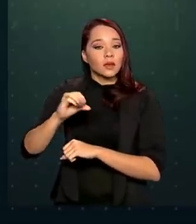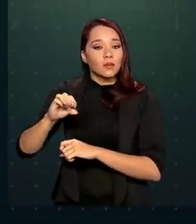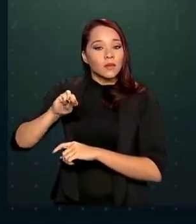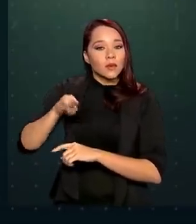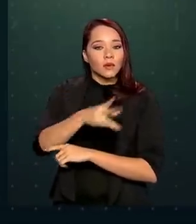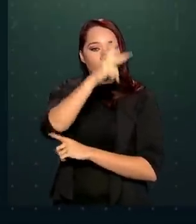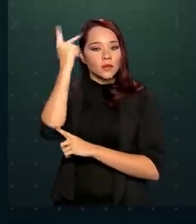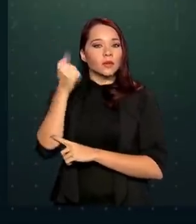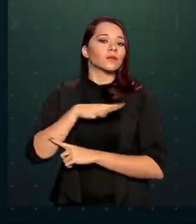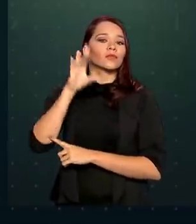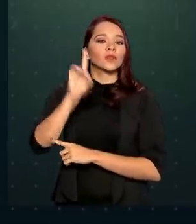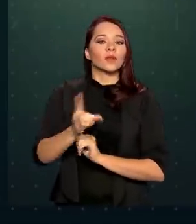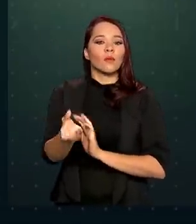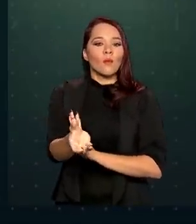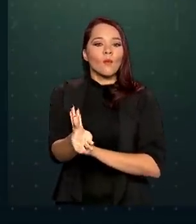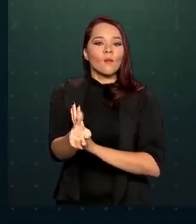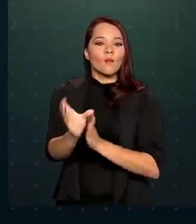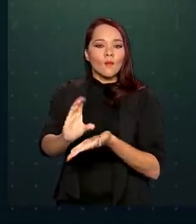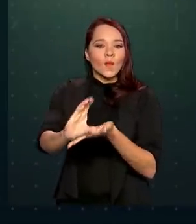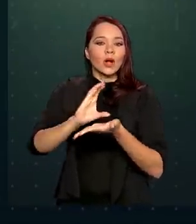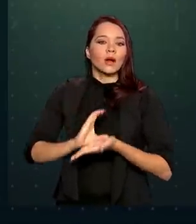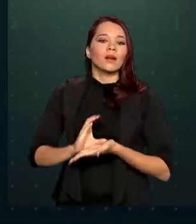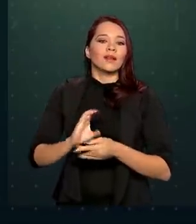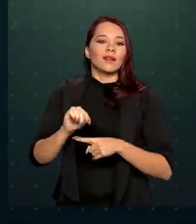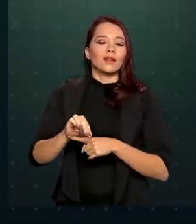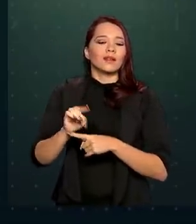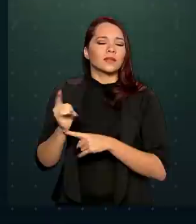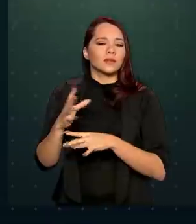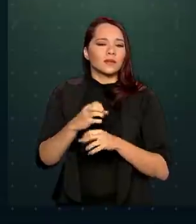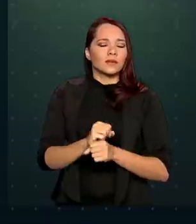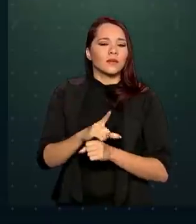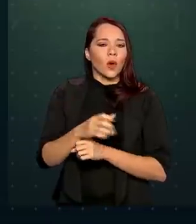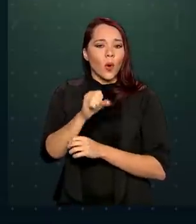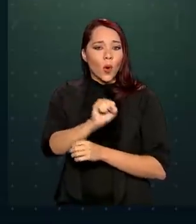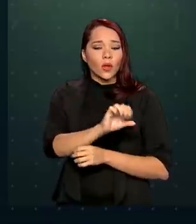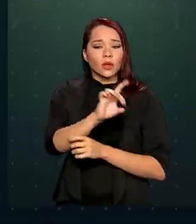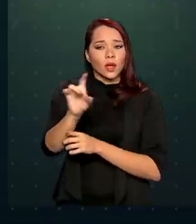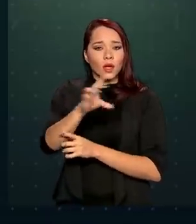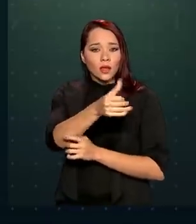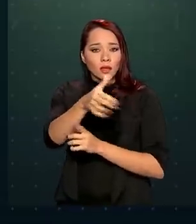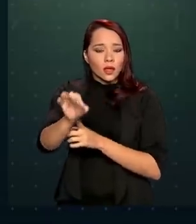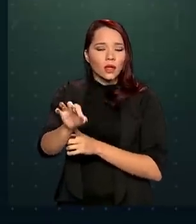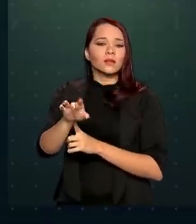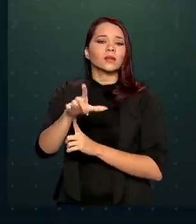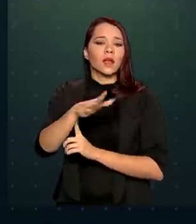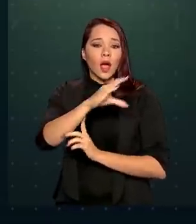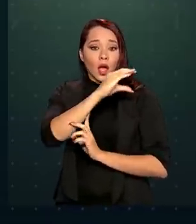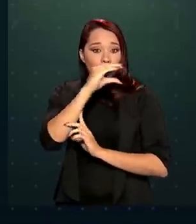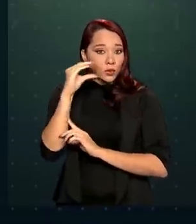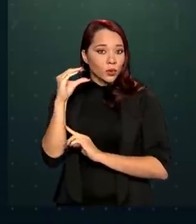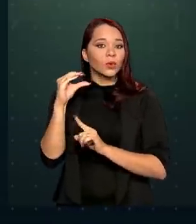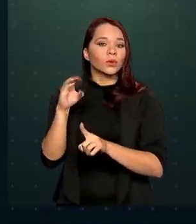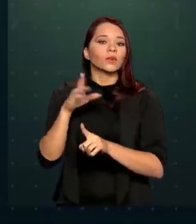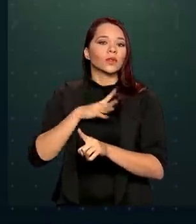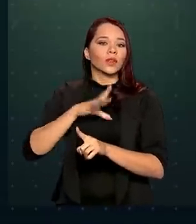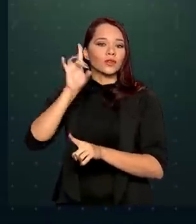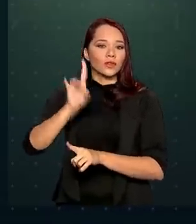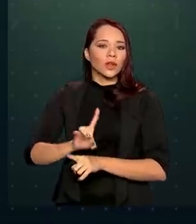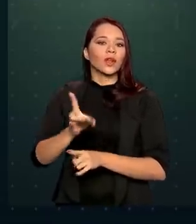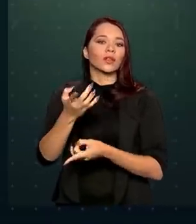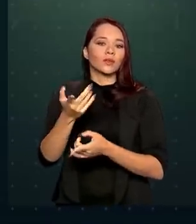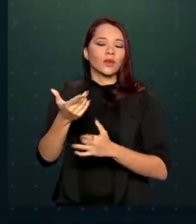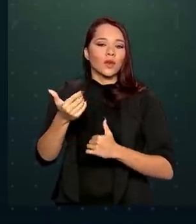crédito neste semestre, ou seja, 8 em cada 10 brasileiros adultos sendo contemplados com algum